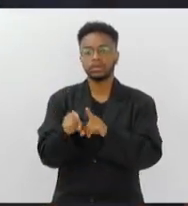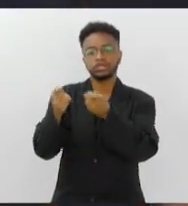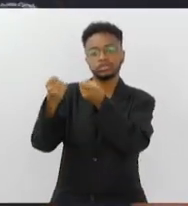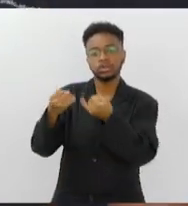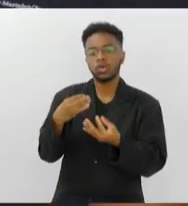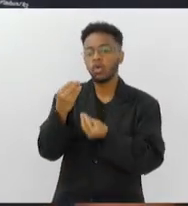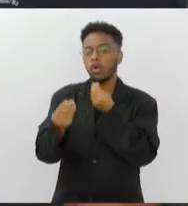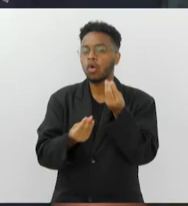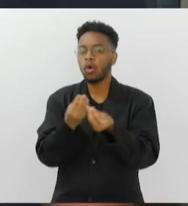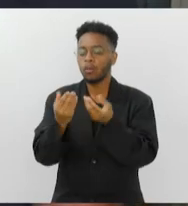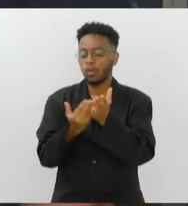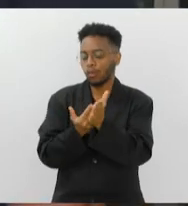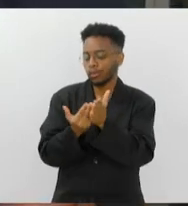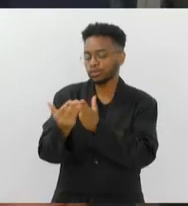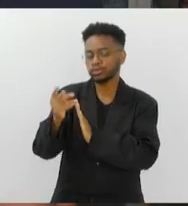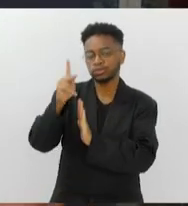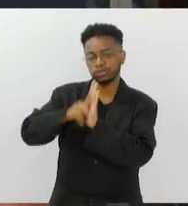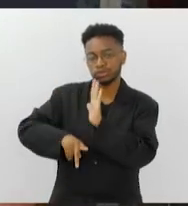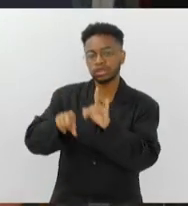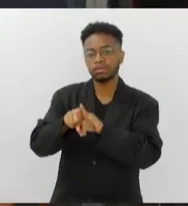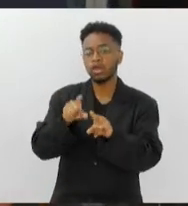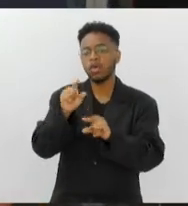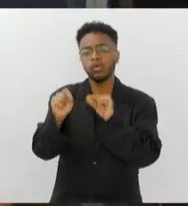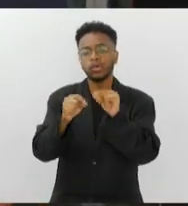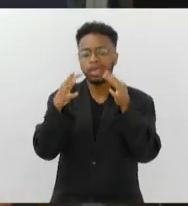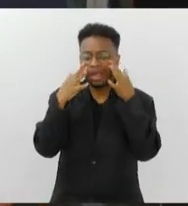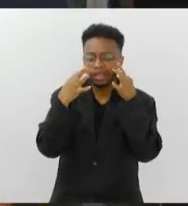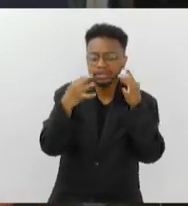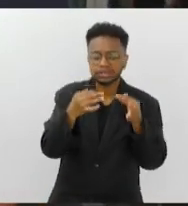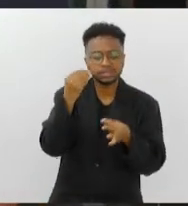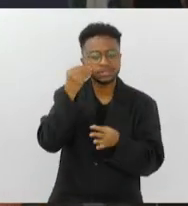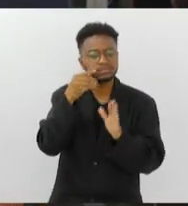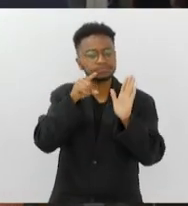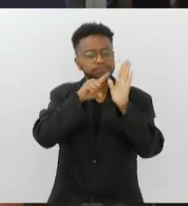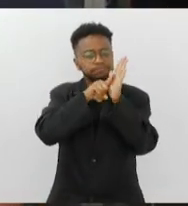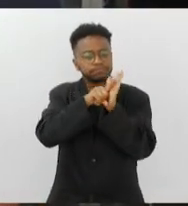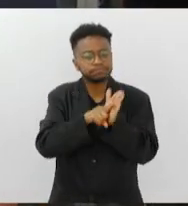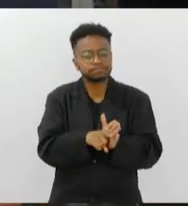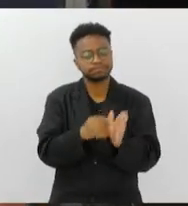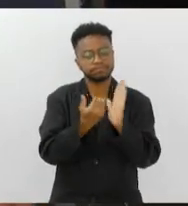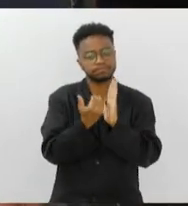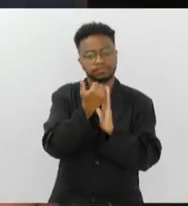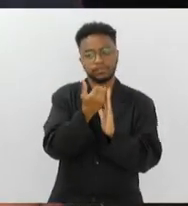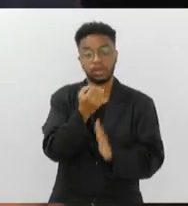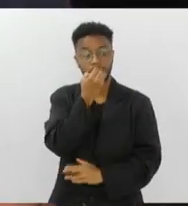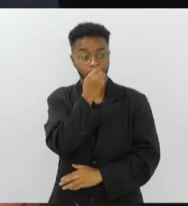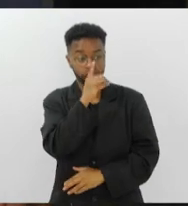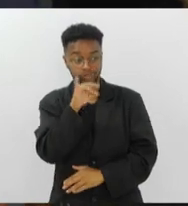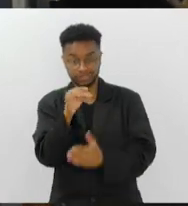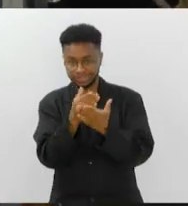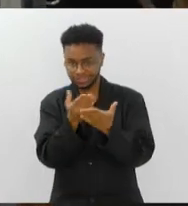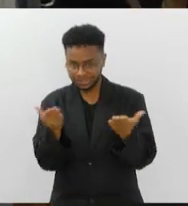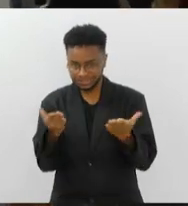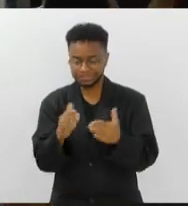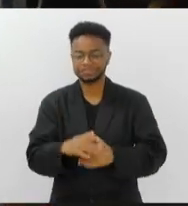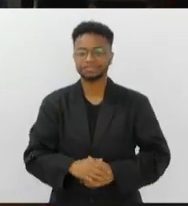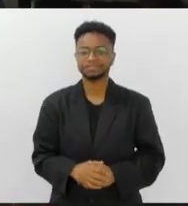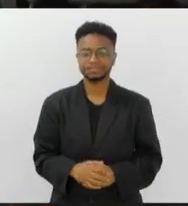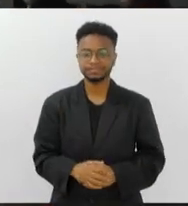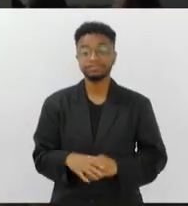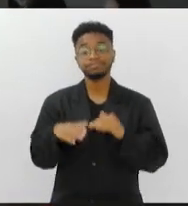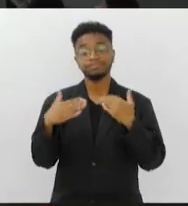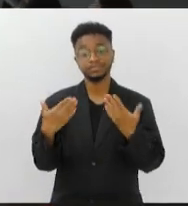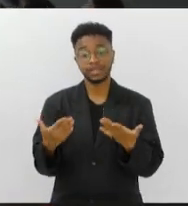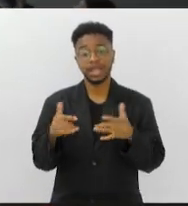iniciativa e o que te chamou a atenção nessa espécie para se aprofundar mais sobre esse tema. Bom dia! Bom, essa